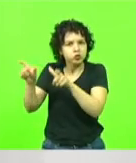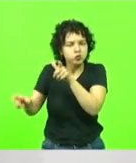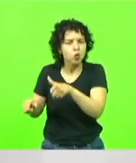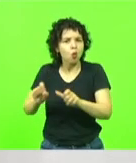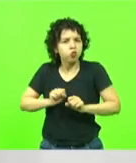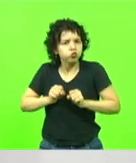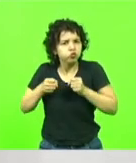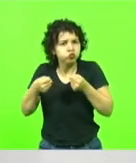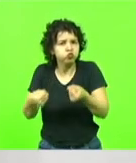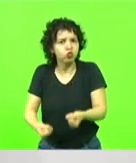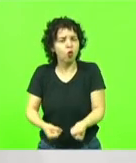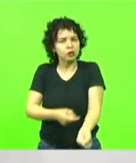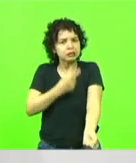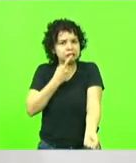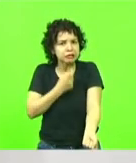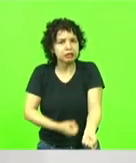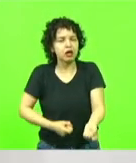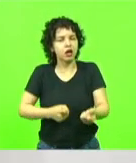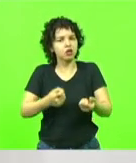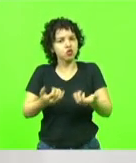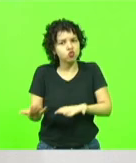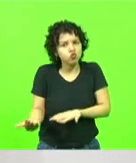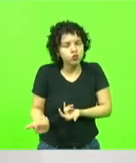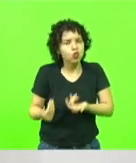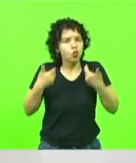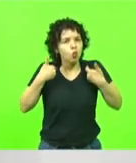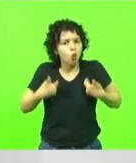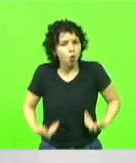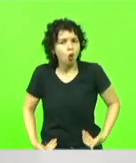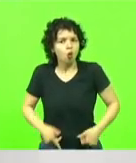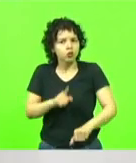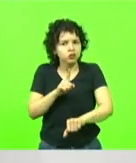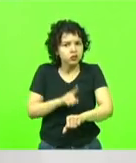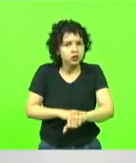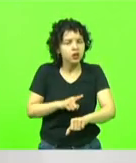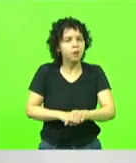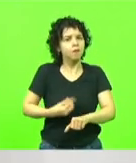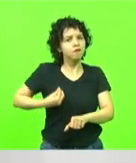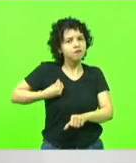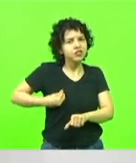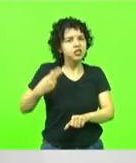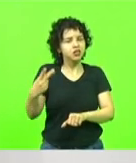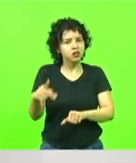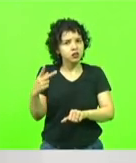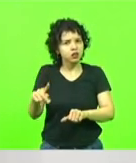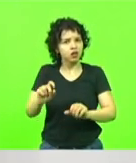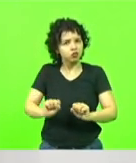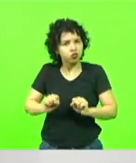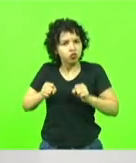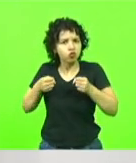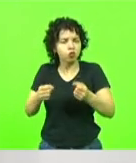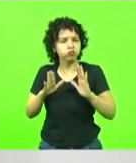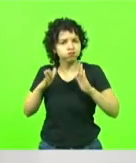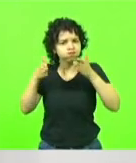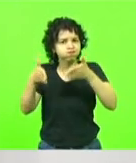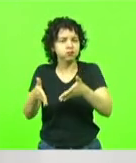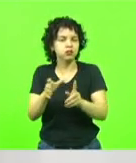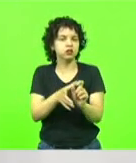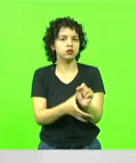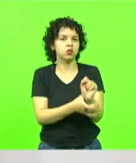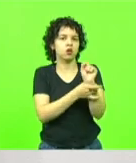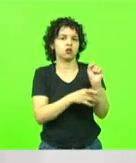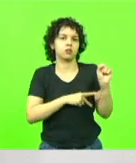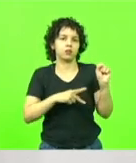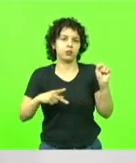juventude, sua energia, seu tempo e, muitas vezes, sua própria vida, para que a segurança pública de Santa Catarina